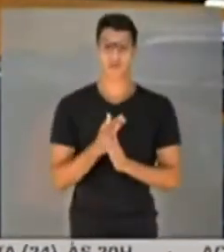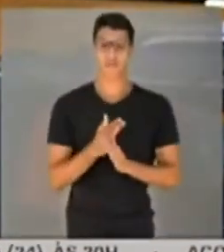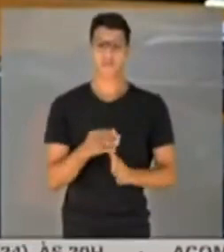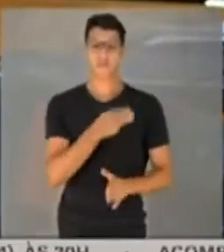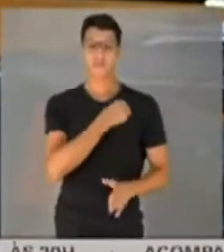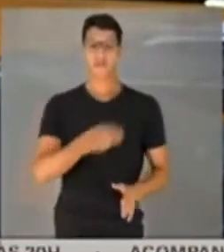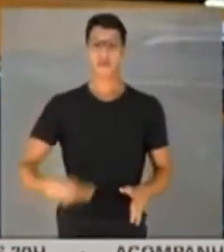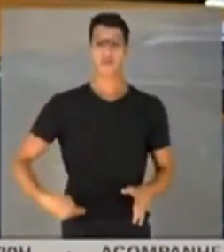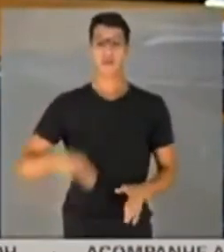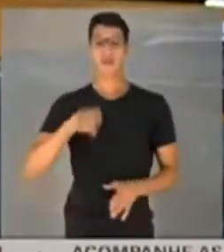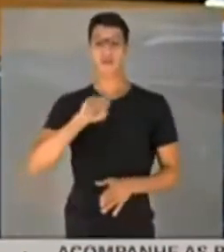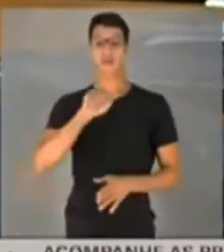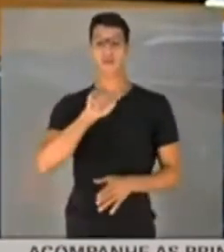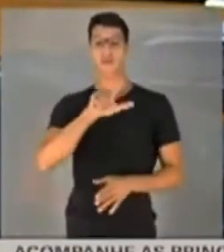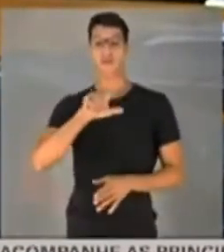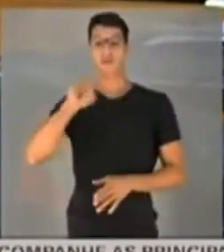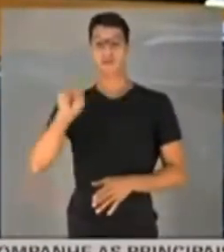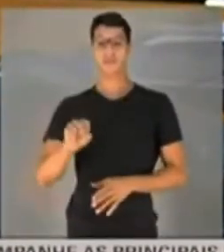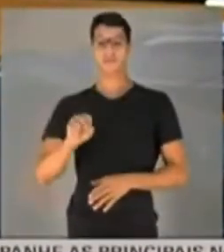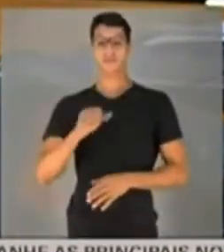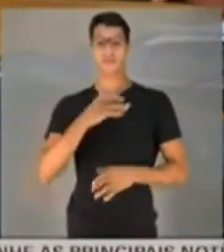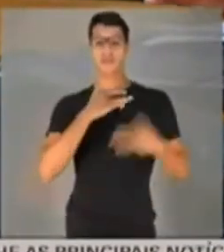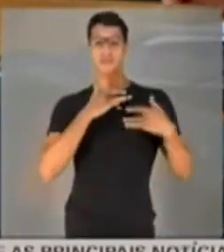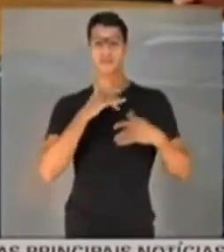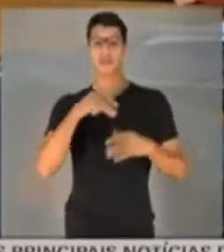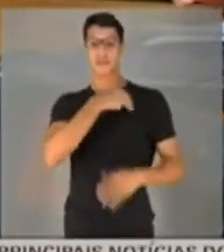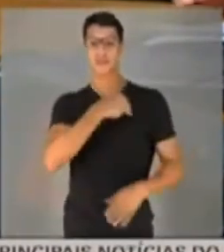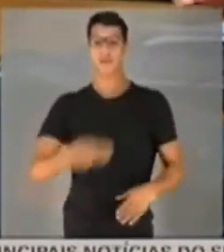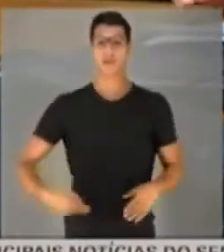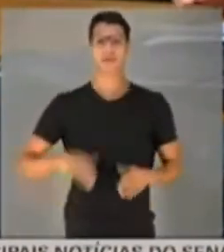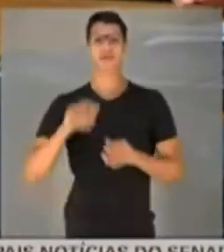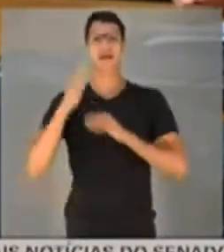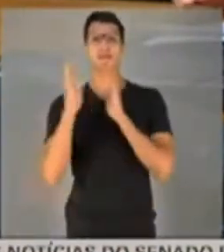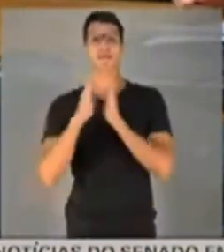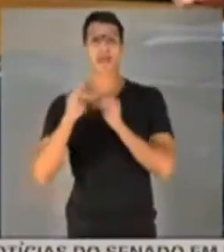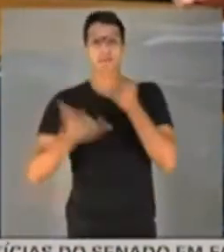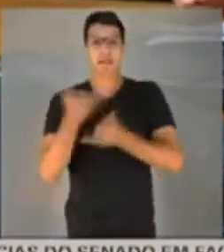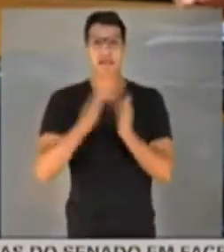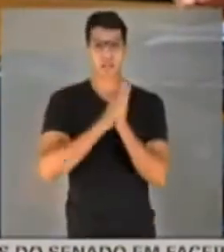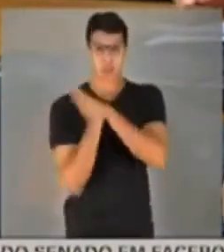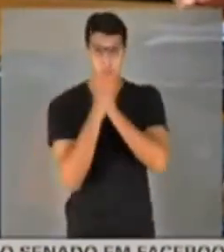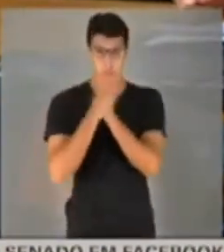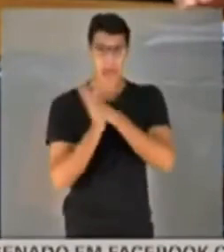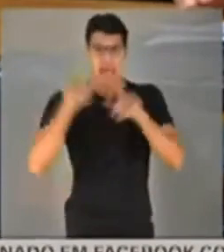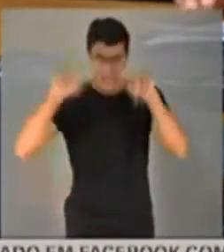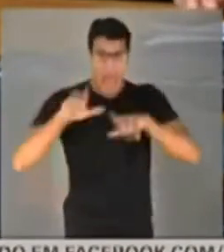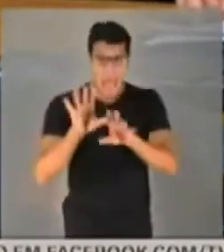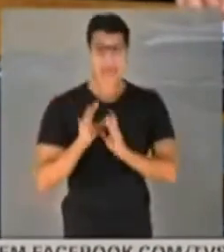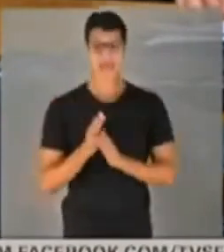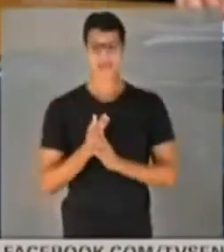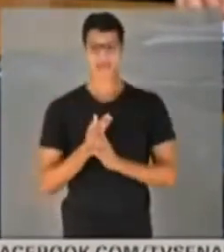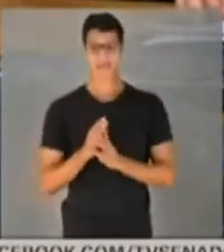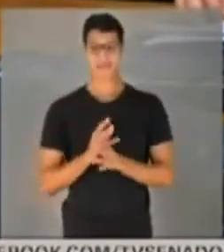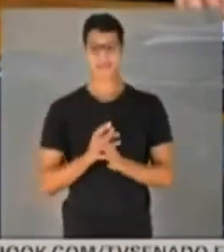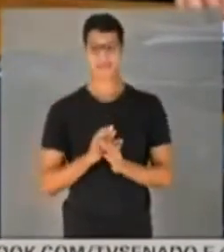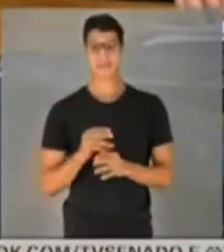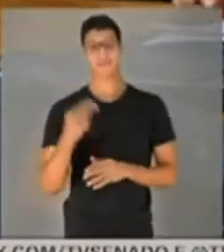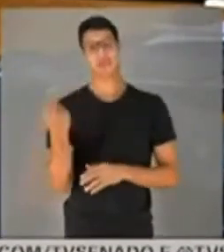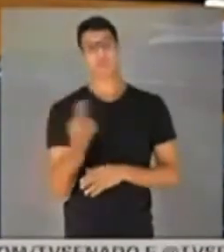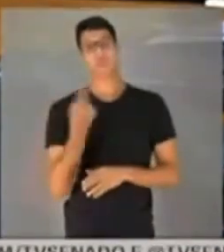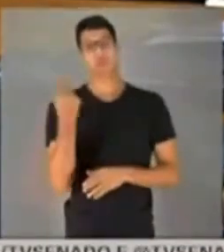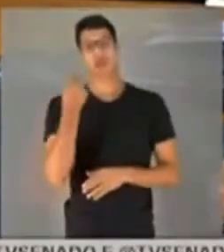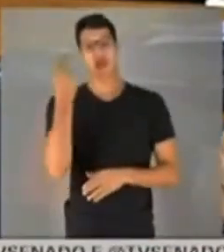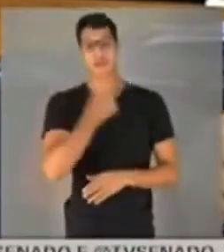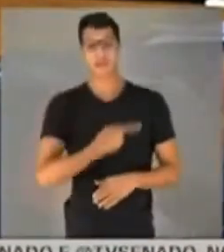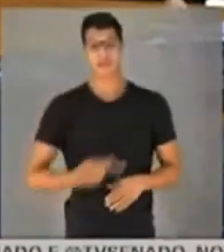não dá, senhor presidente. Não dá. Fazendo o quê? Brincando de boneca, era isso? Não dá, senhor presidente. Não dá, senhor